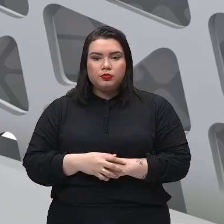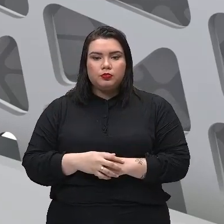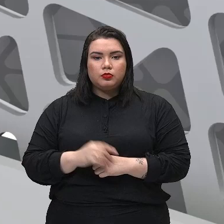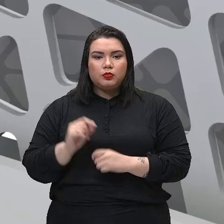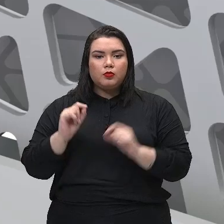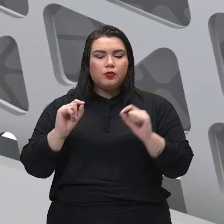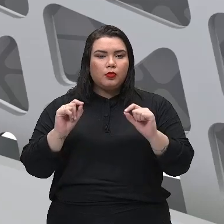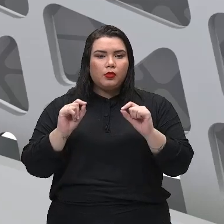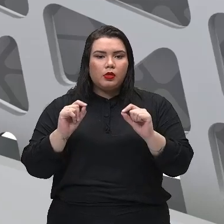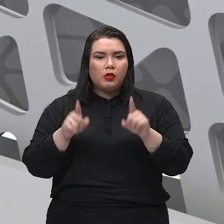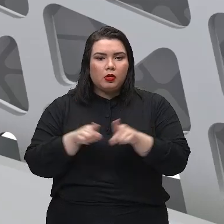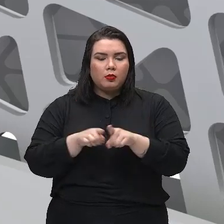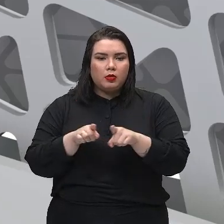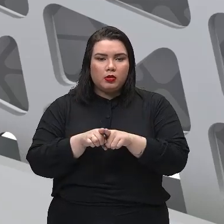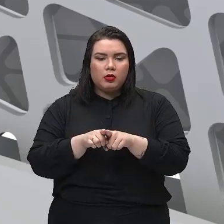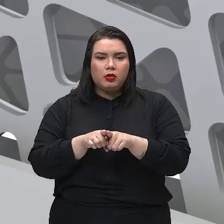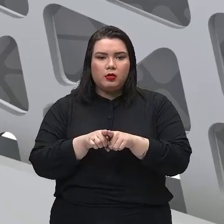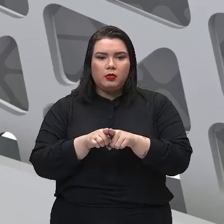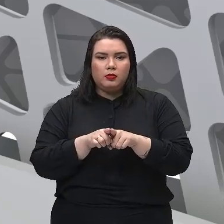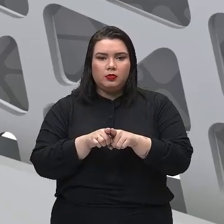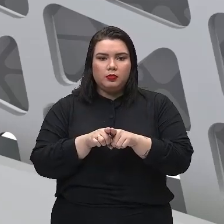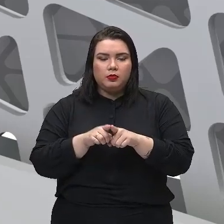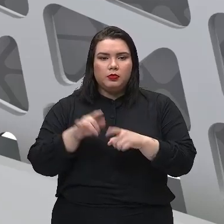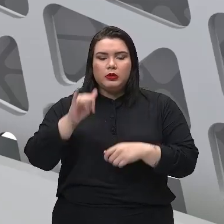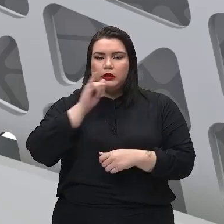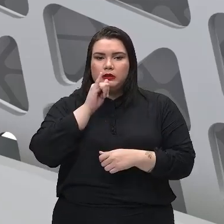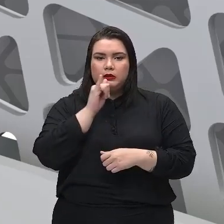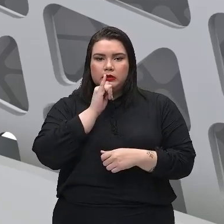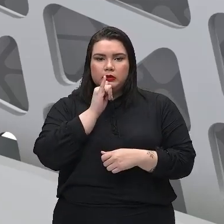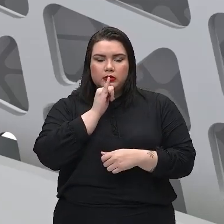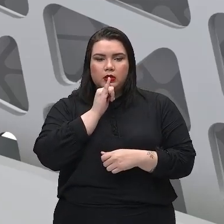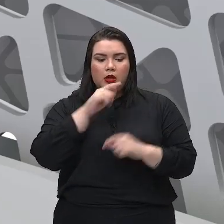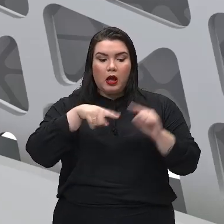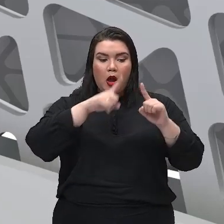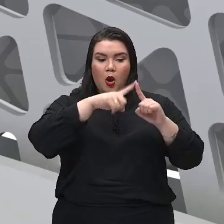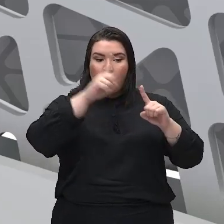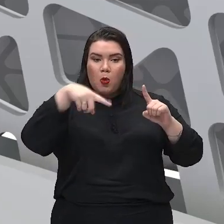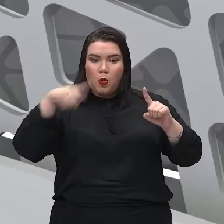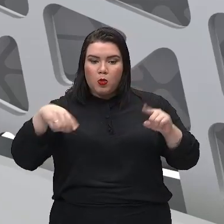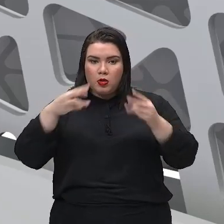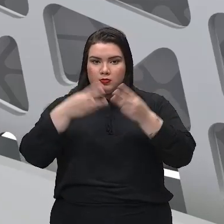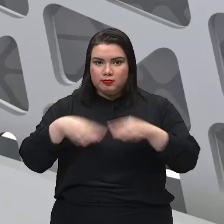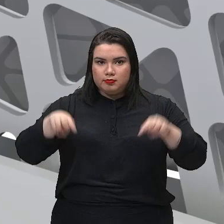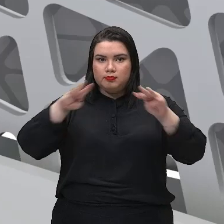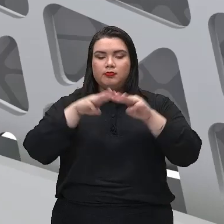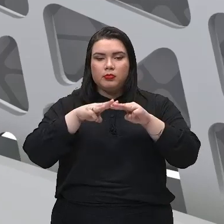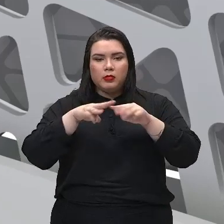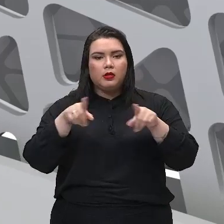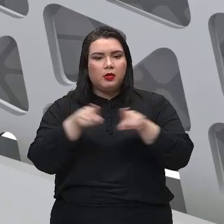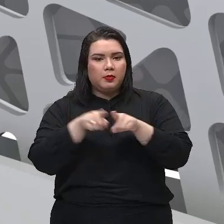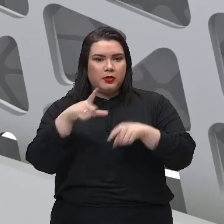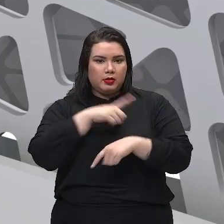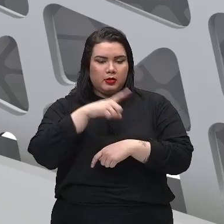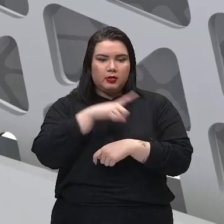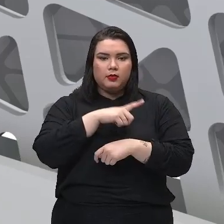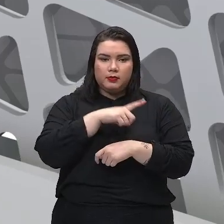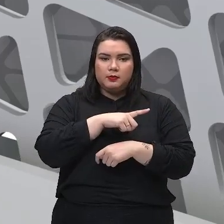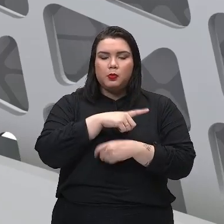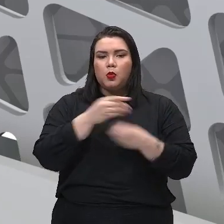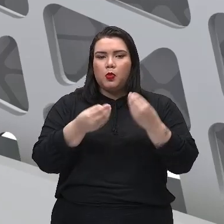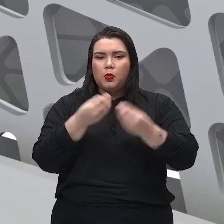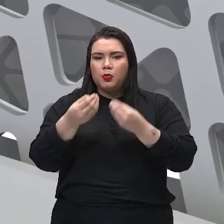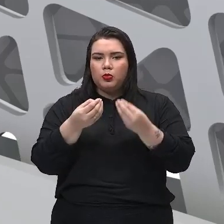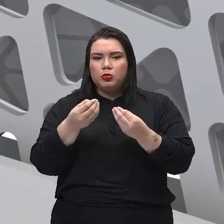ele vai ali, ao longo, essa onda eletromagnética chega até nós por meio,